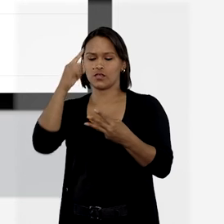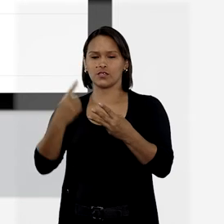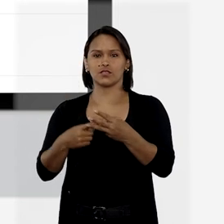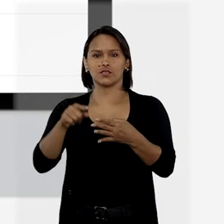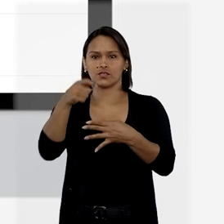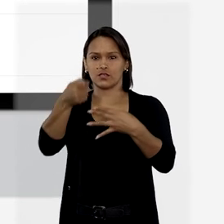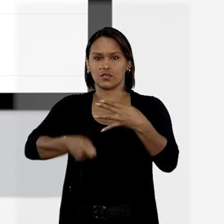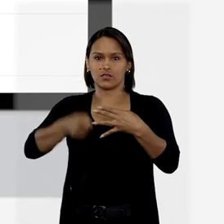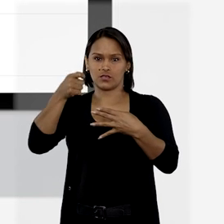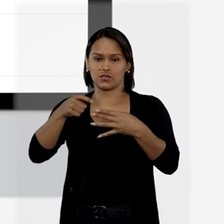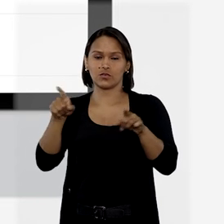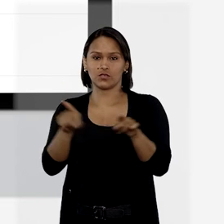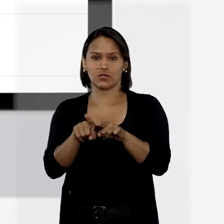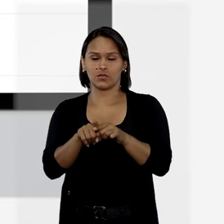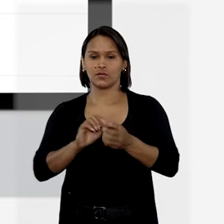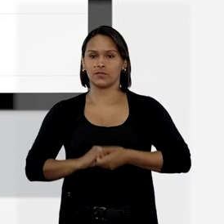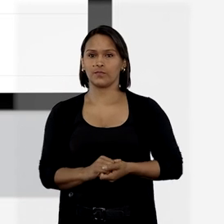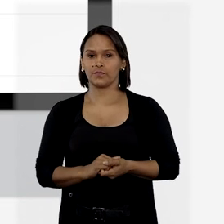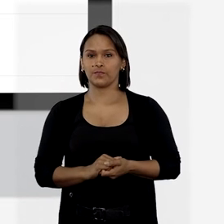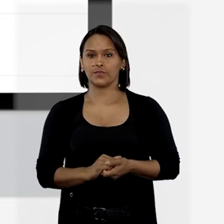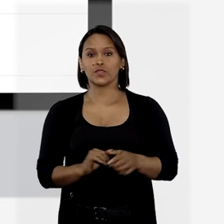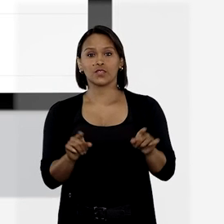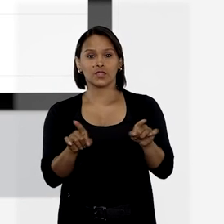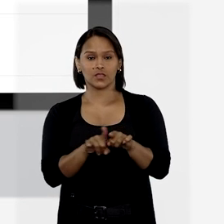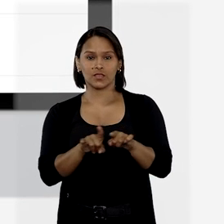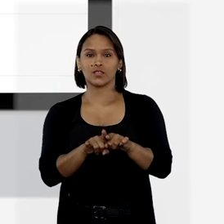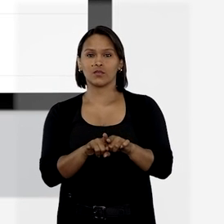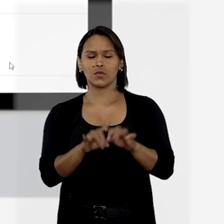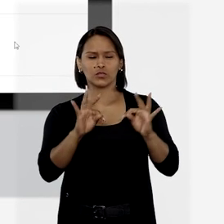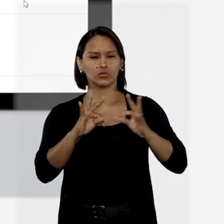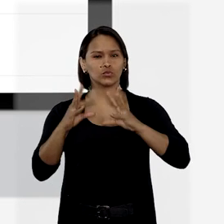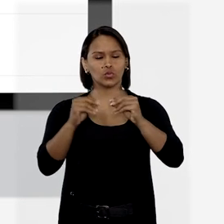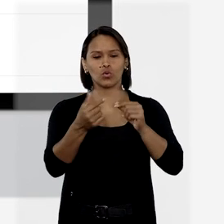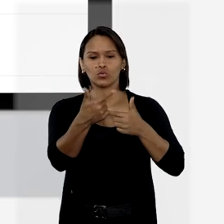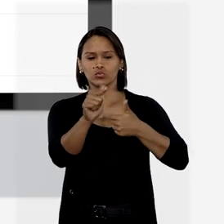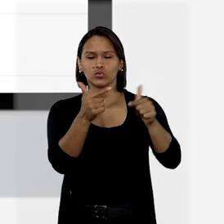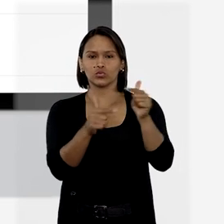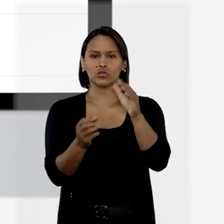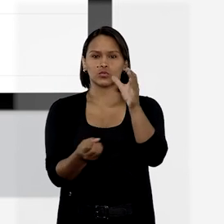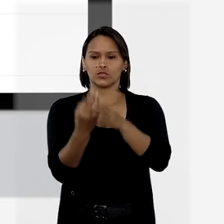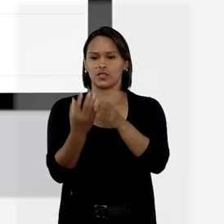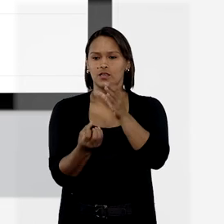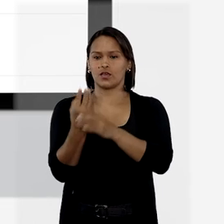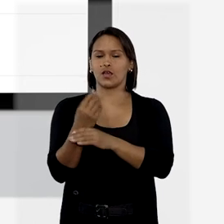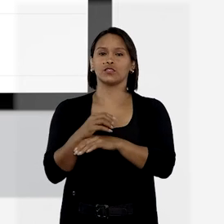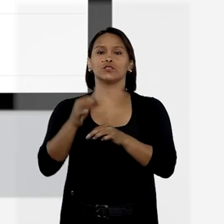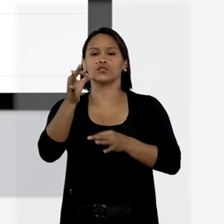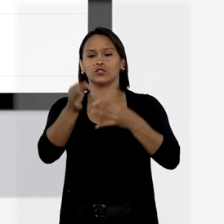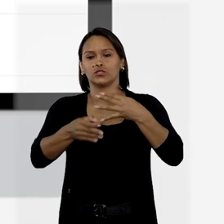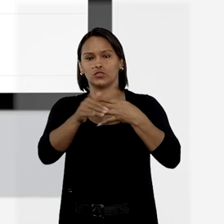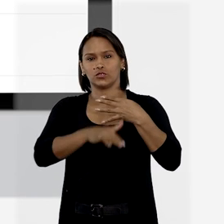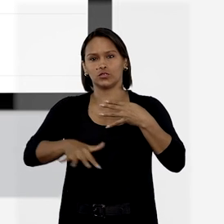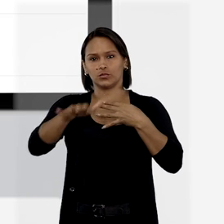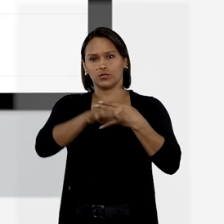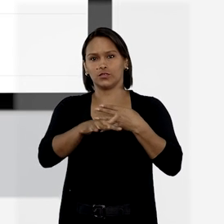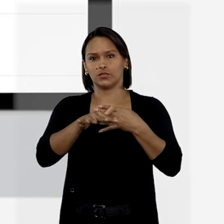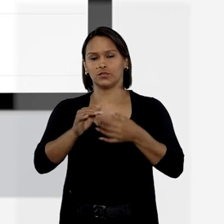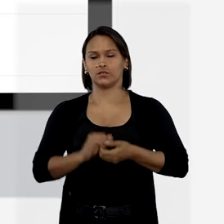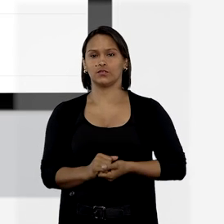monocráticas. Além disso, todos os demais produtos criados pela equipe de jurisprudência.